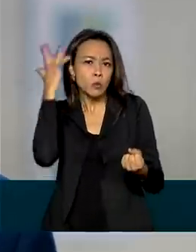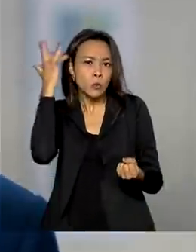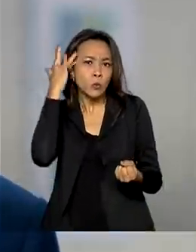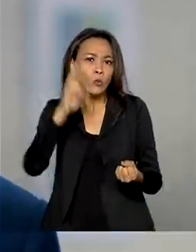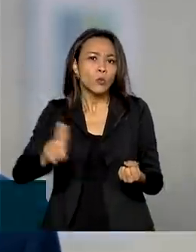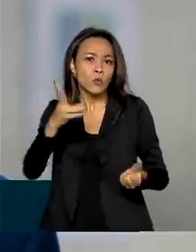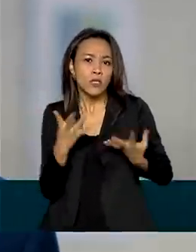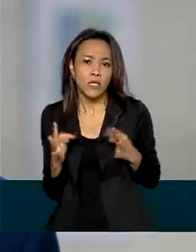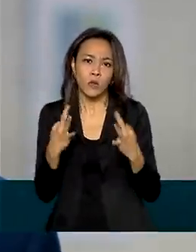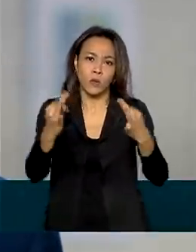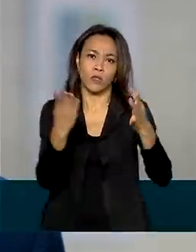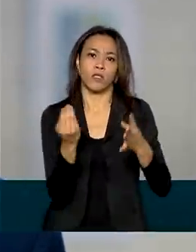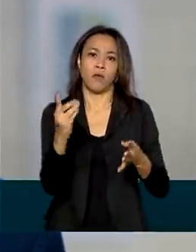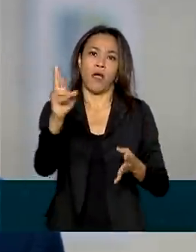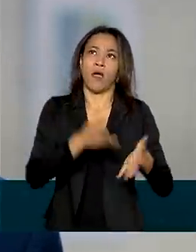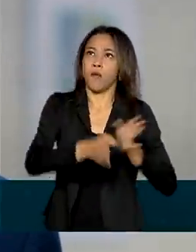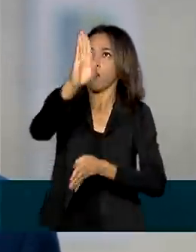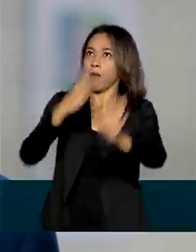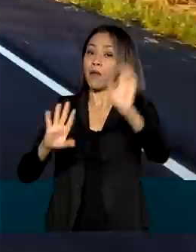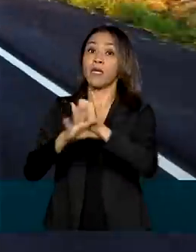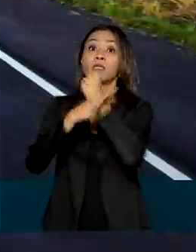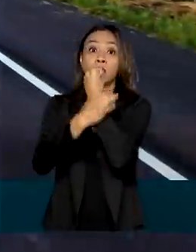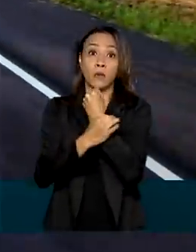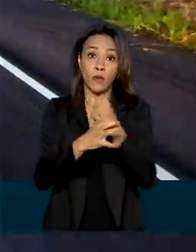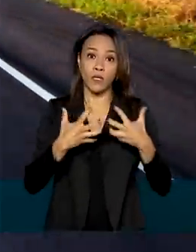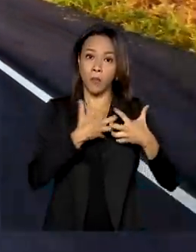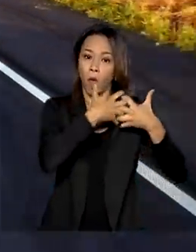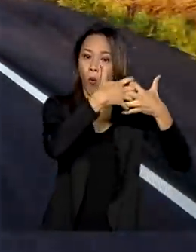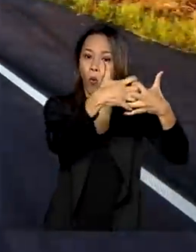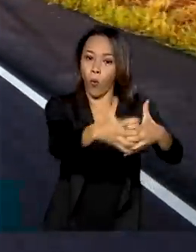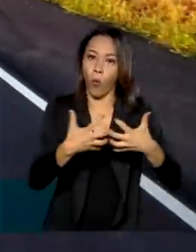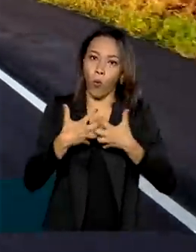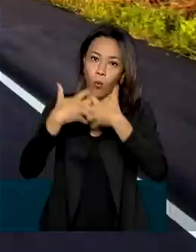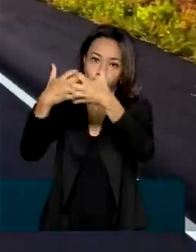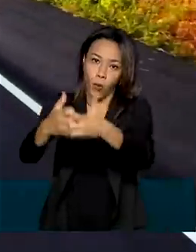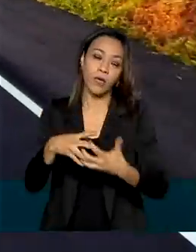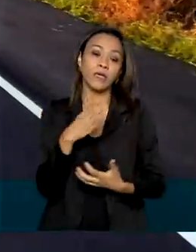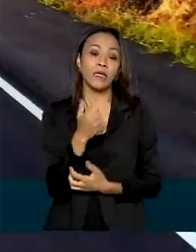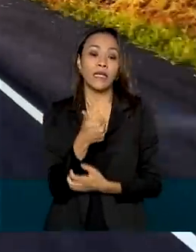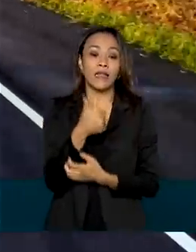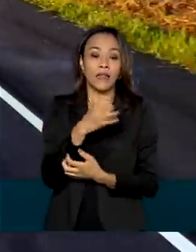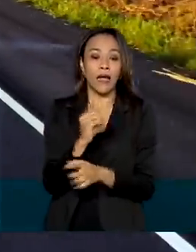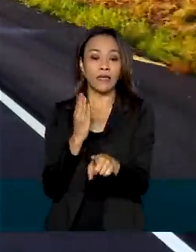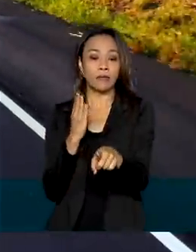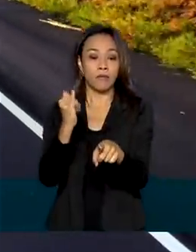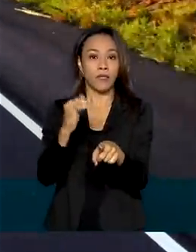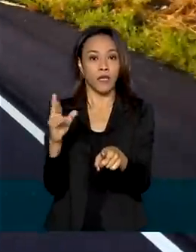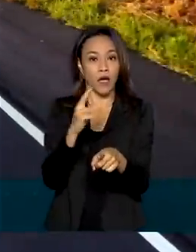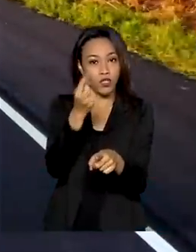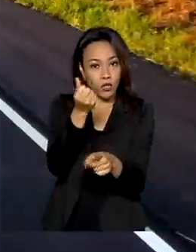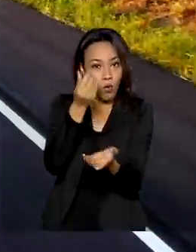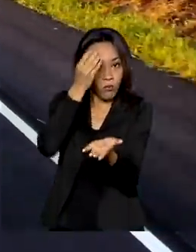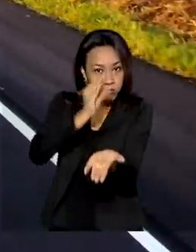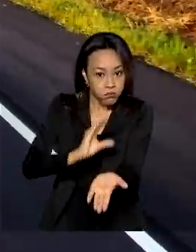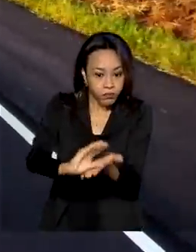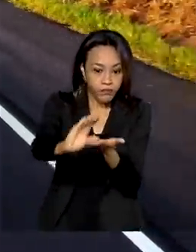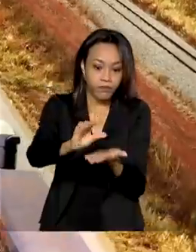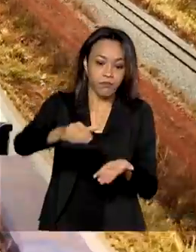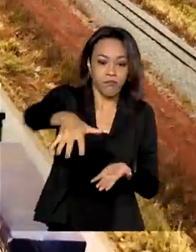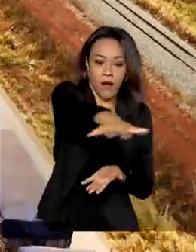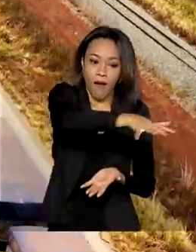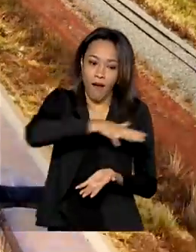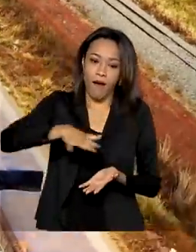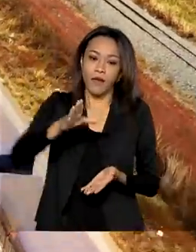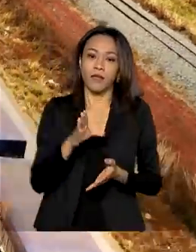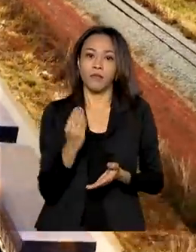segurança e a segurança das mercadorias transportadas. Cerca de 10 bilhões de reais devem ser investidos pelo setor privado nas